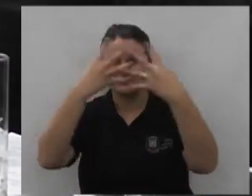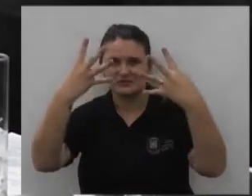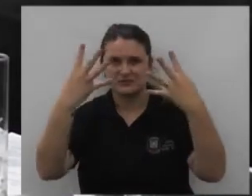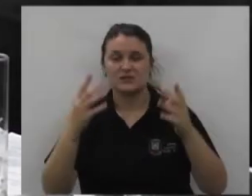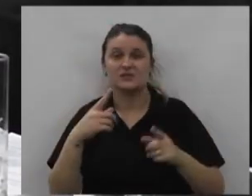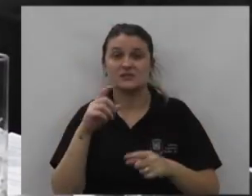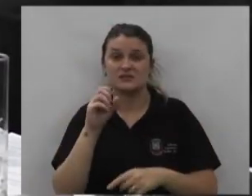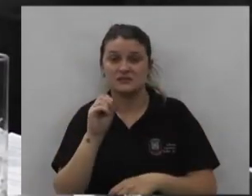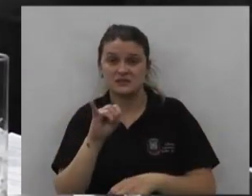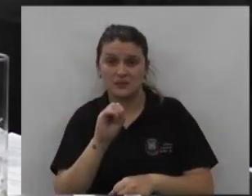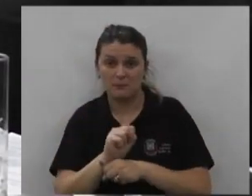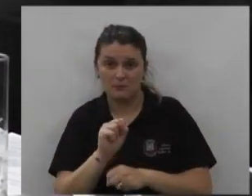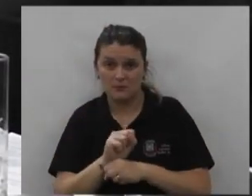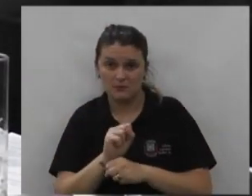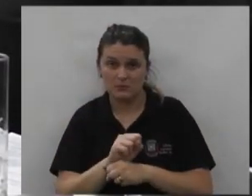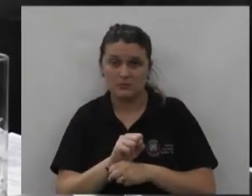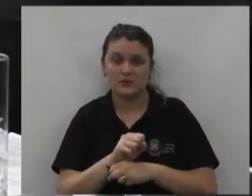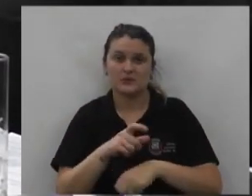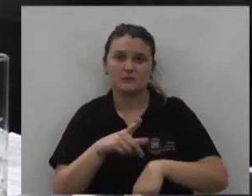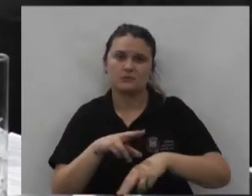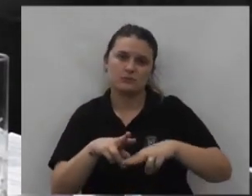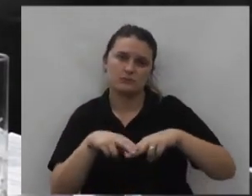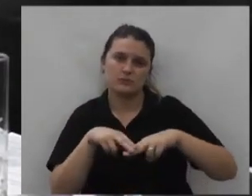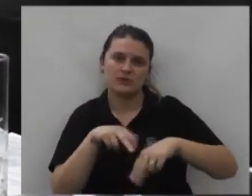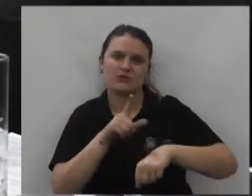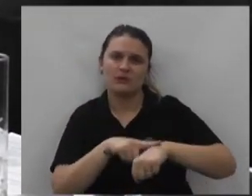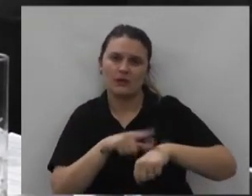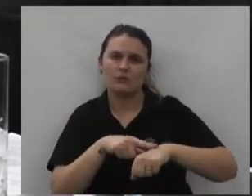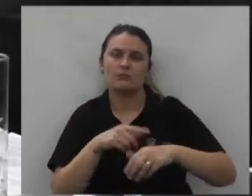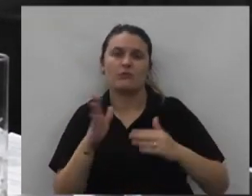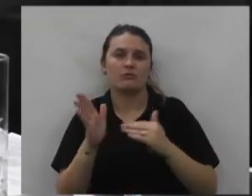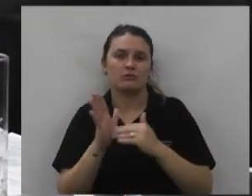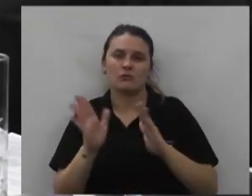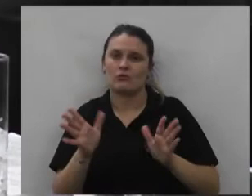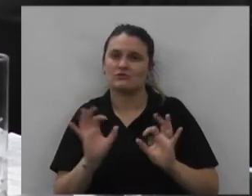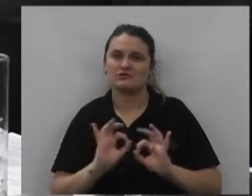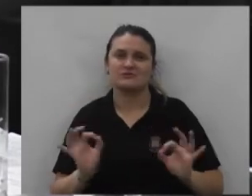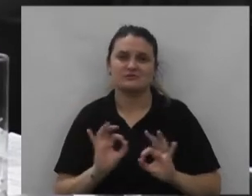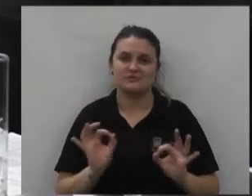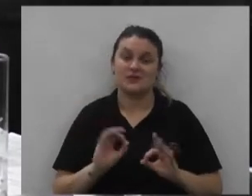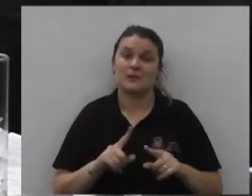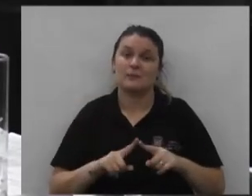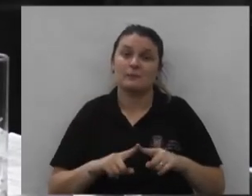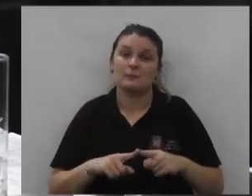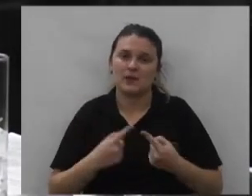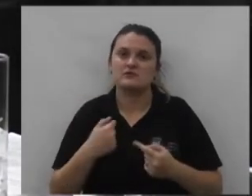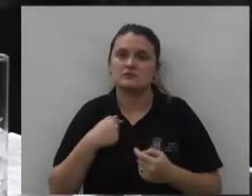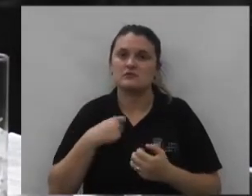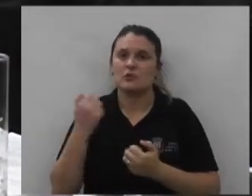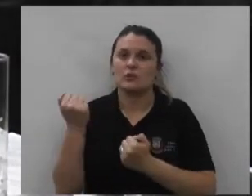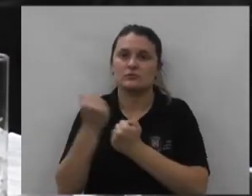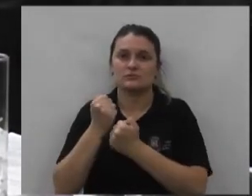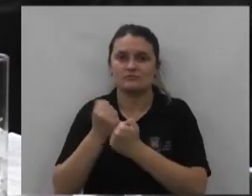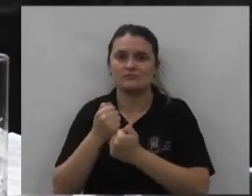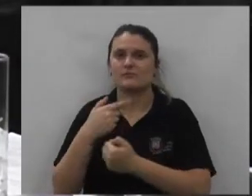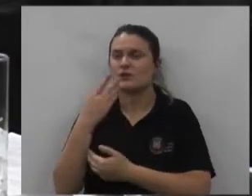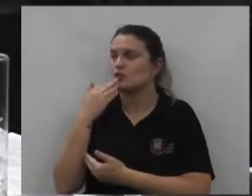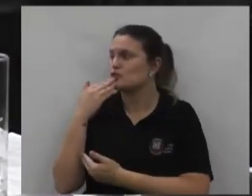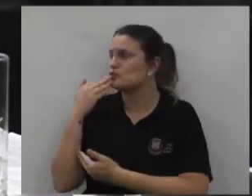se nós parássemos aquele período em função estaria parado até hoje entenderam? mas apoio e